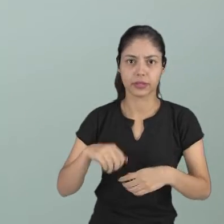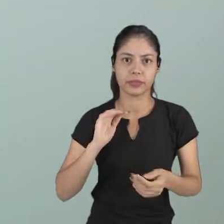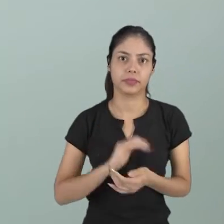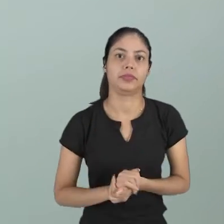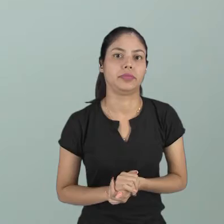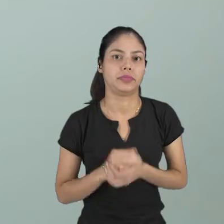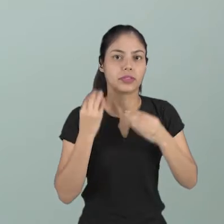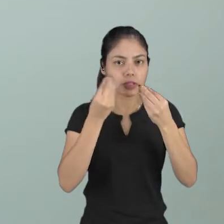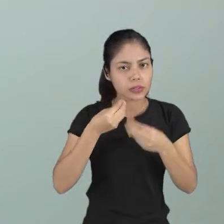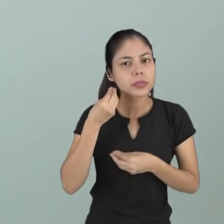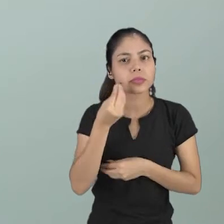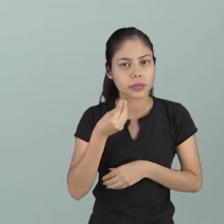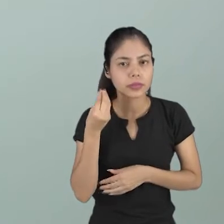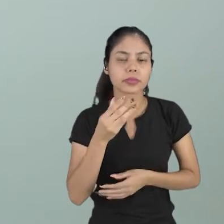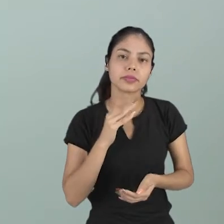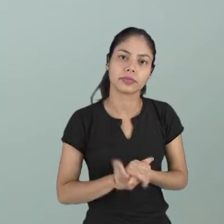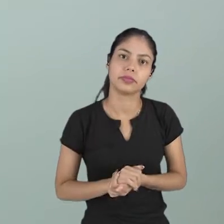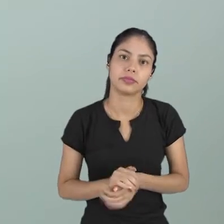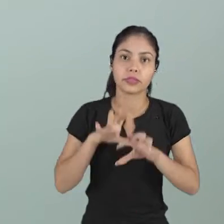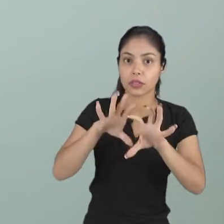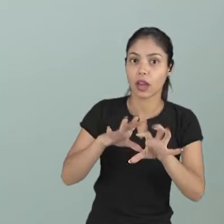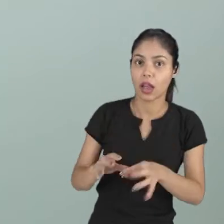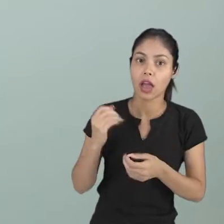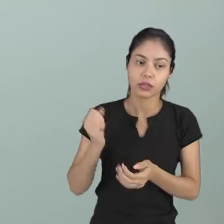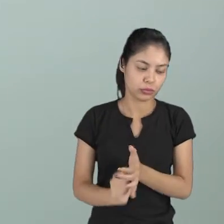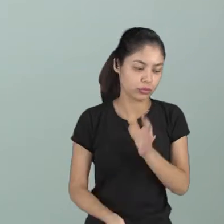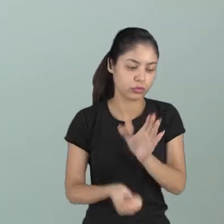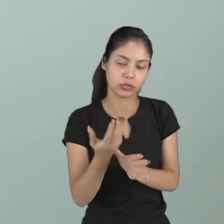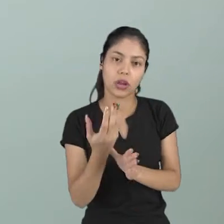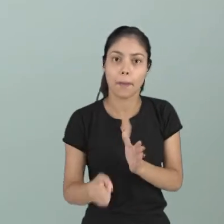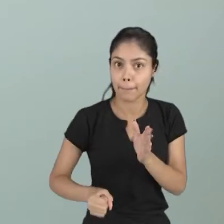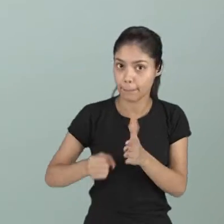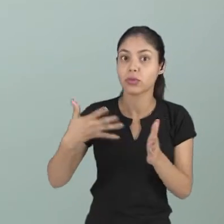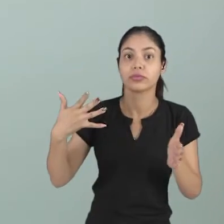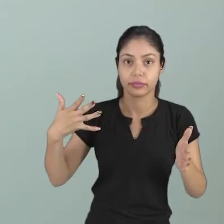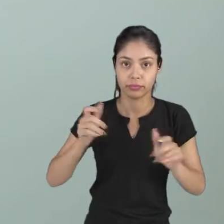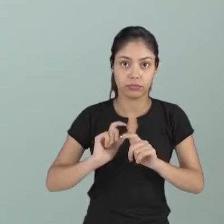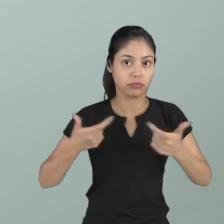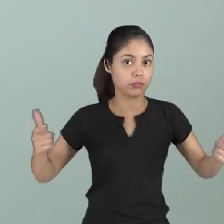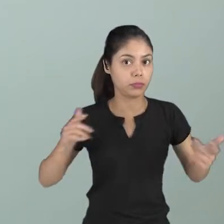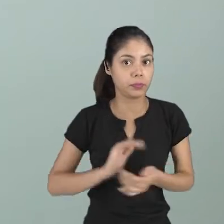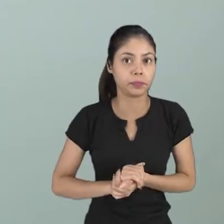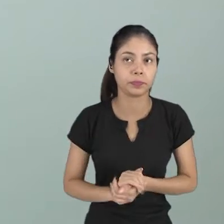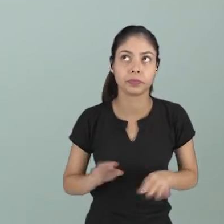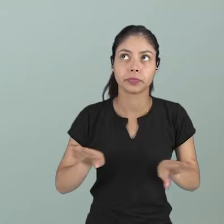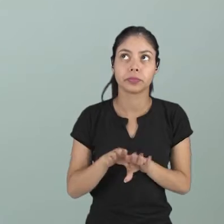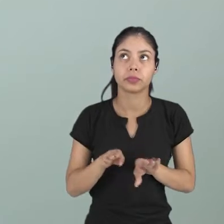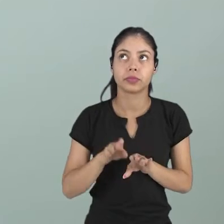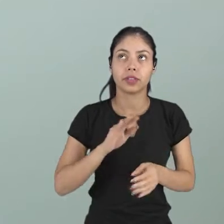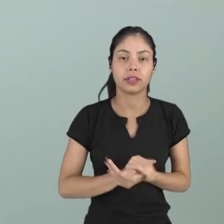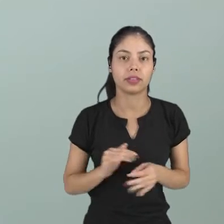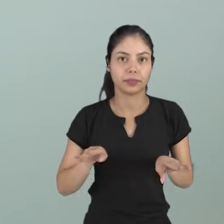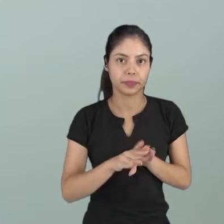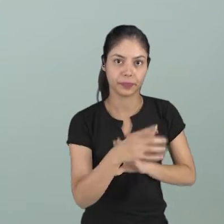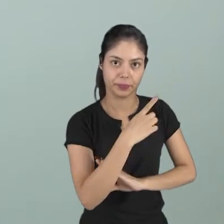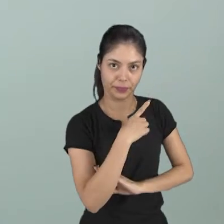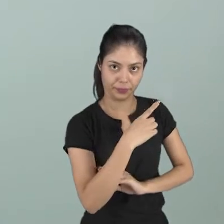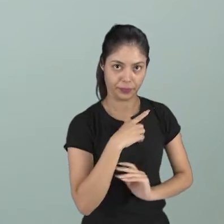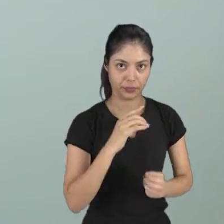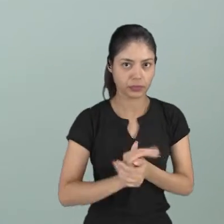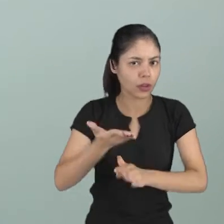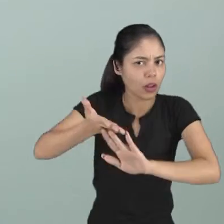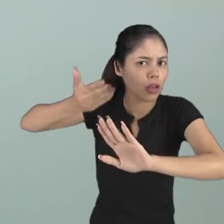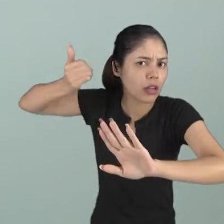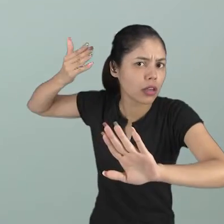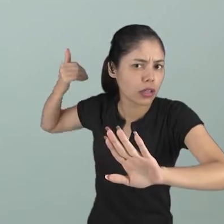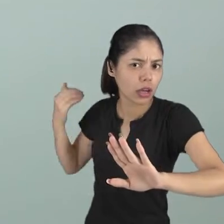experimentações. E aí a criatividade foi muito grande, até mesmo as músicas. Antes você tinha